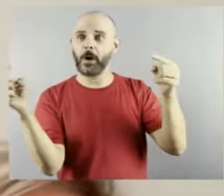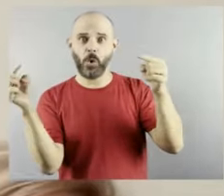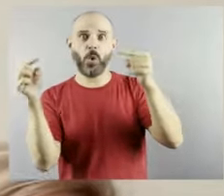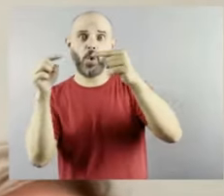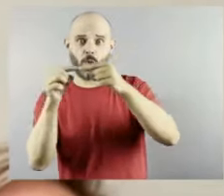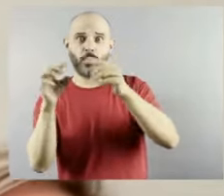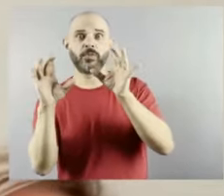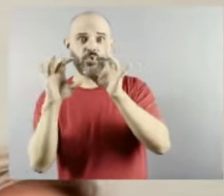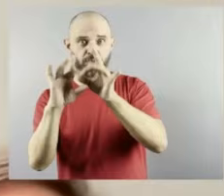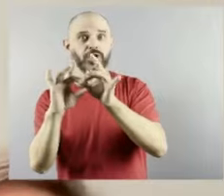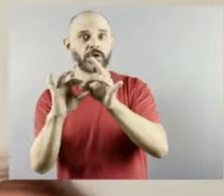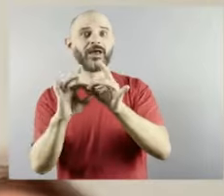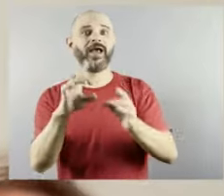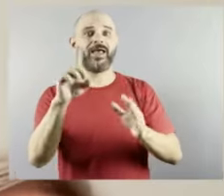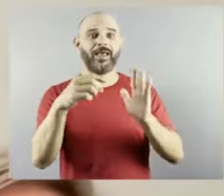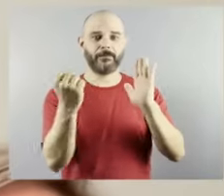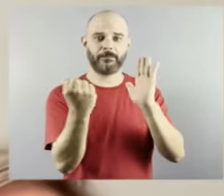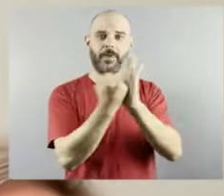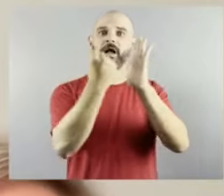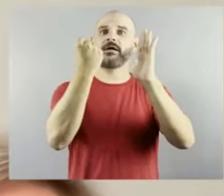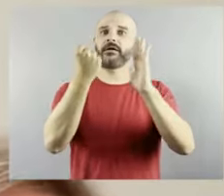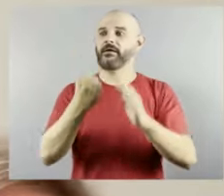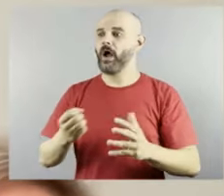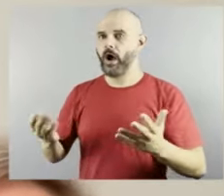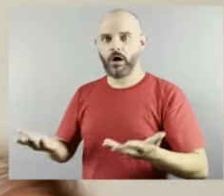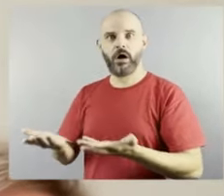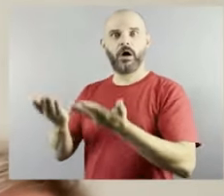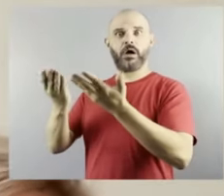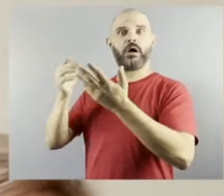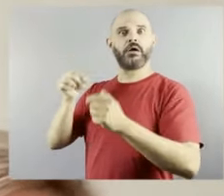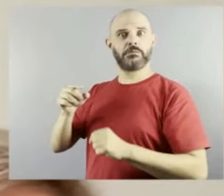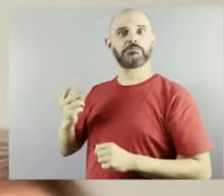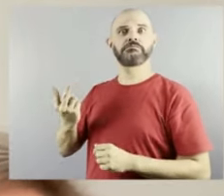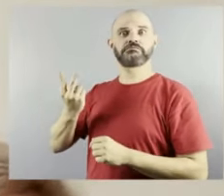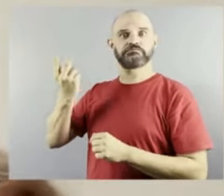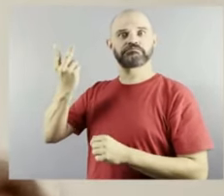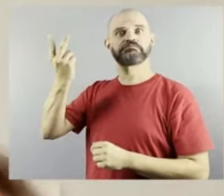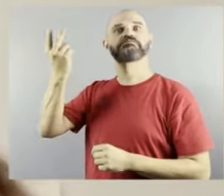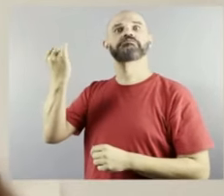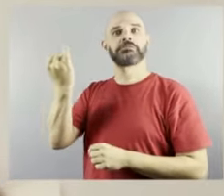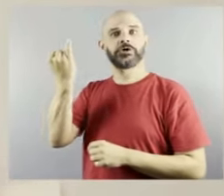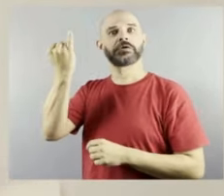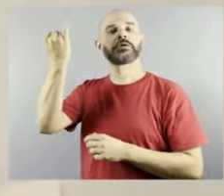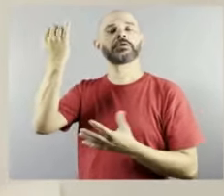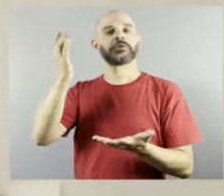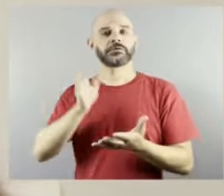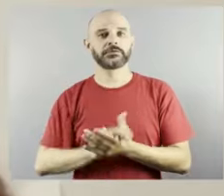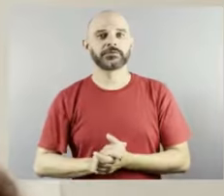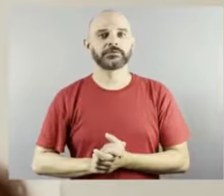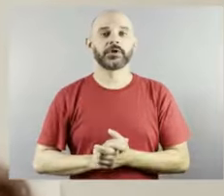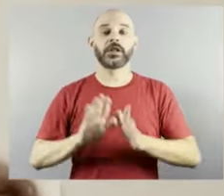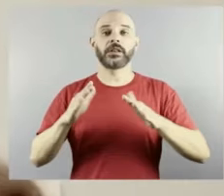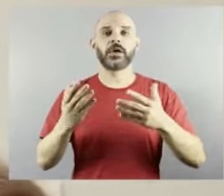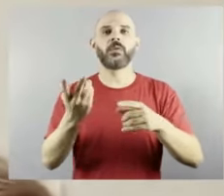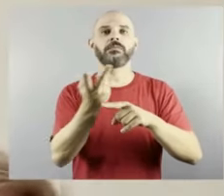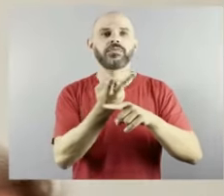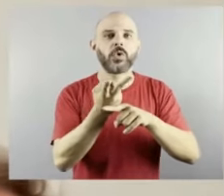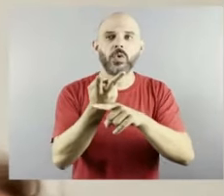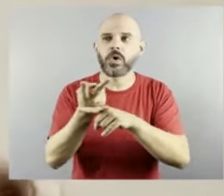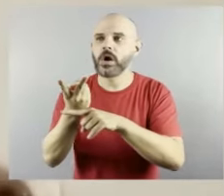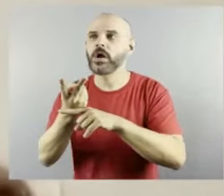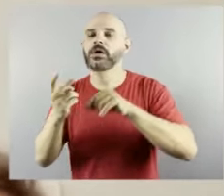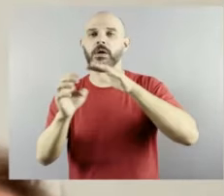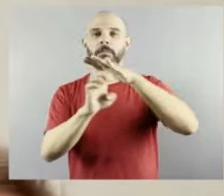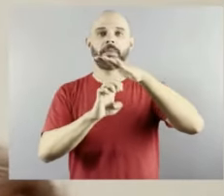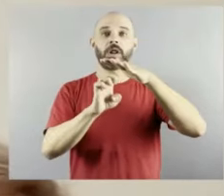Seria isso, não, Patrícia? Isso, e nós estamos aí procurando empresas que acreditem no potencial de uma pessoa com síndrome de Down.